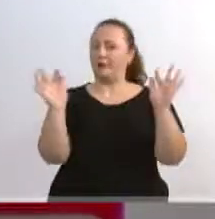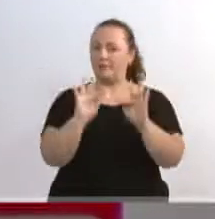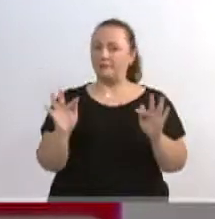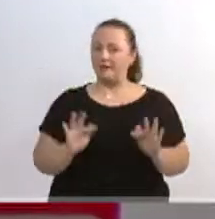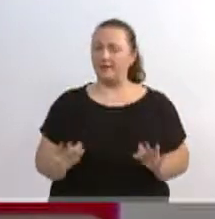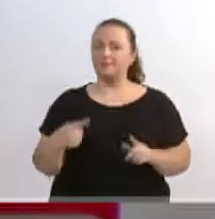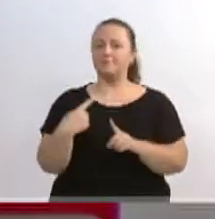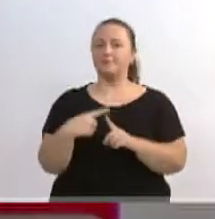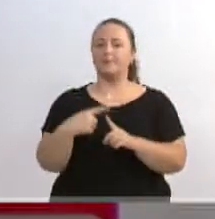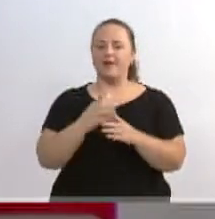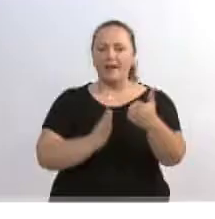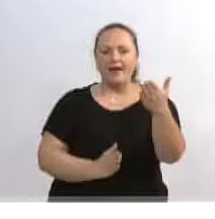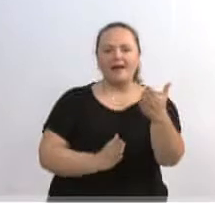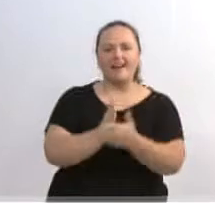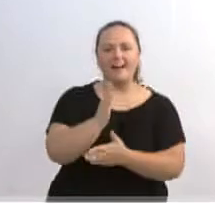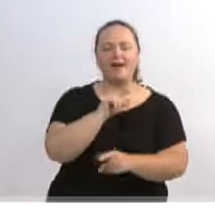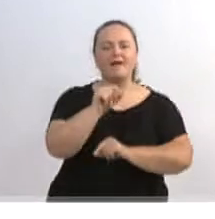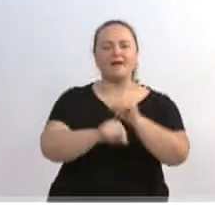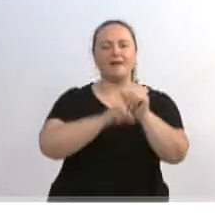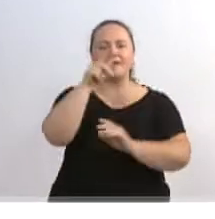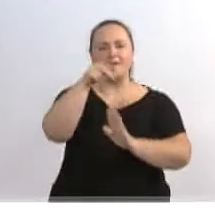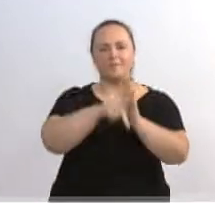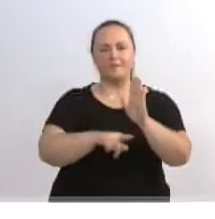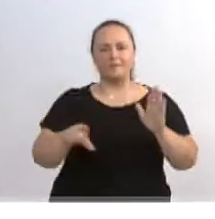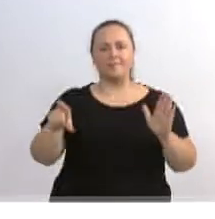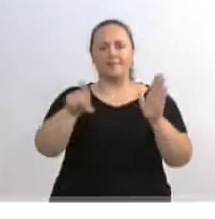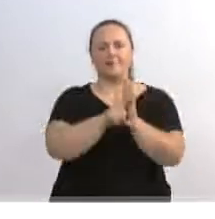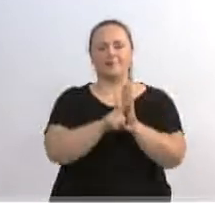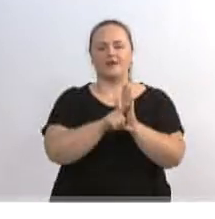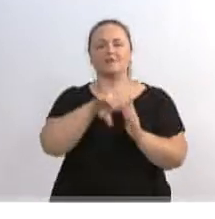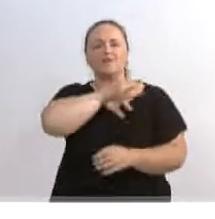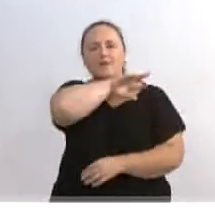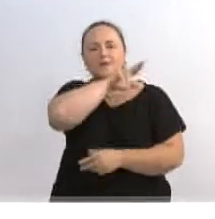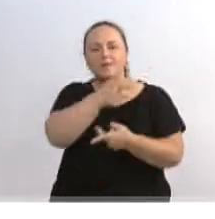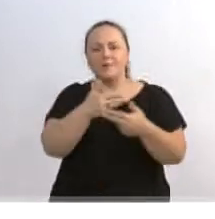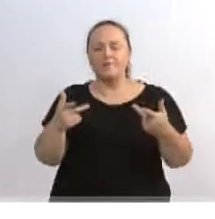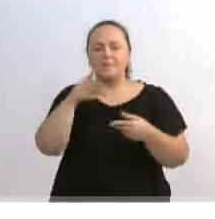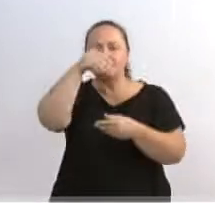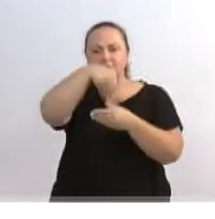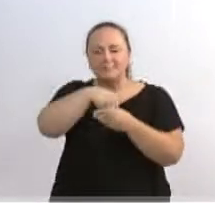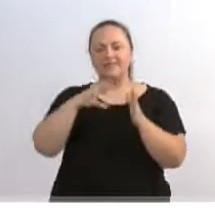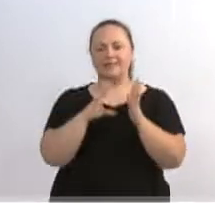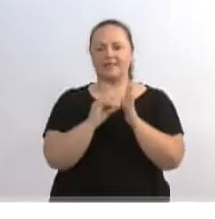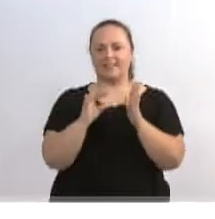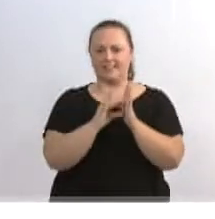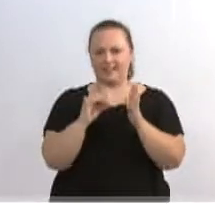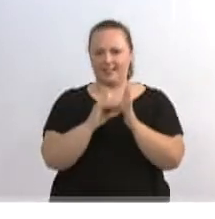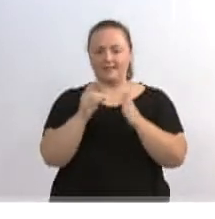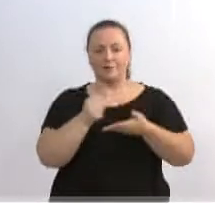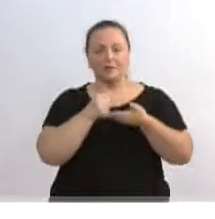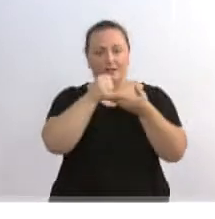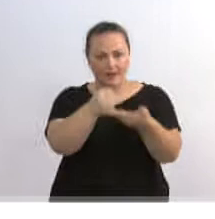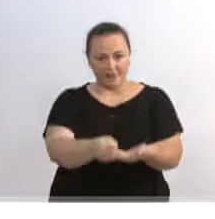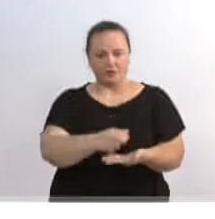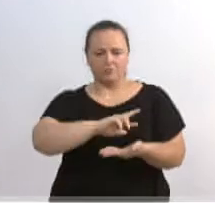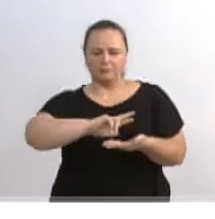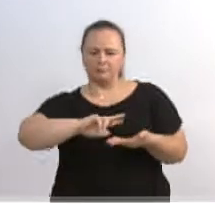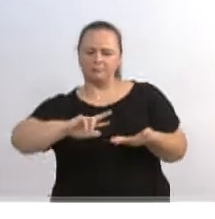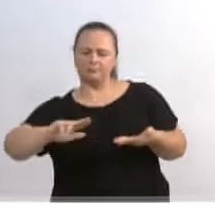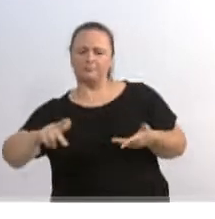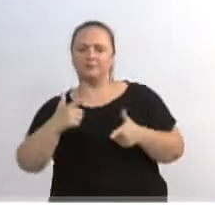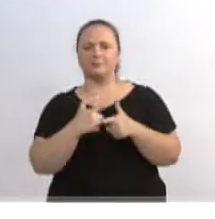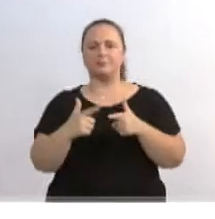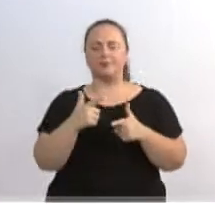aprovação, com a sanção do nosso projeto de lei, dos animais em condomínio, que vem a ajudar em vários problemas jurídicos que nós